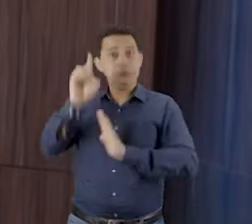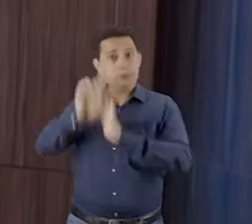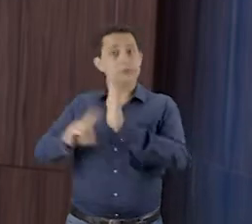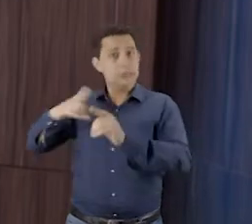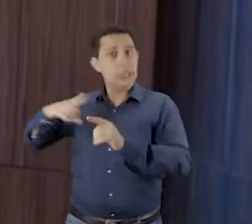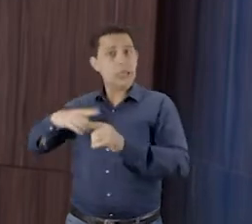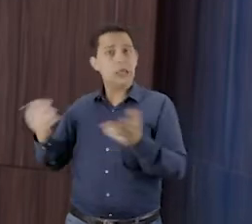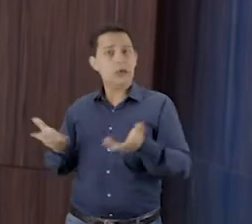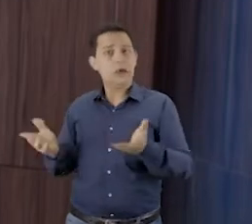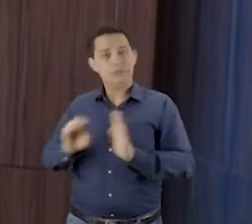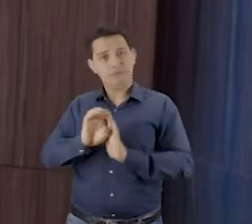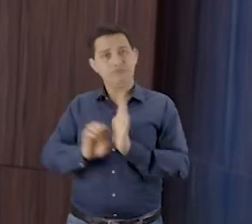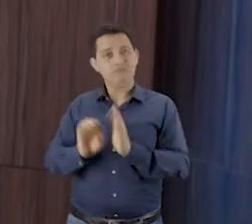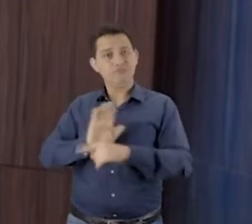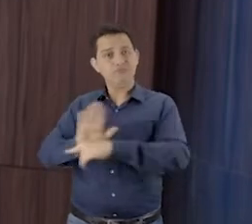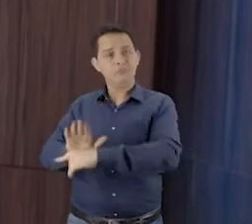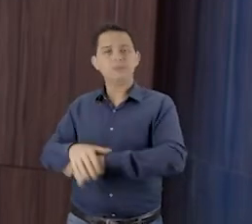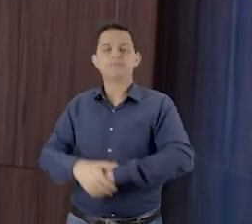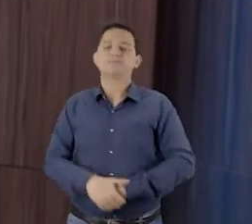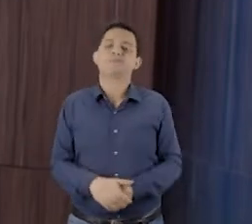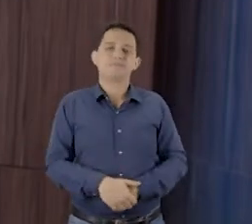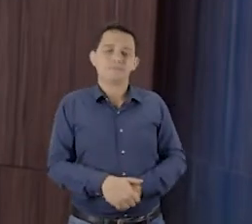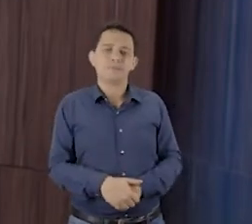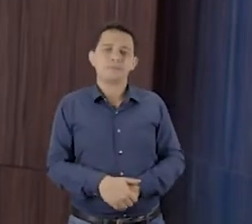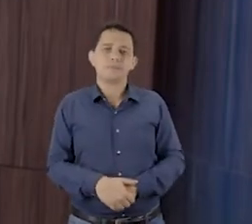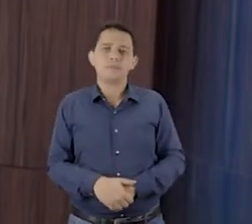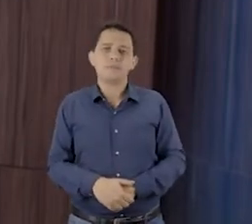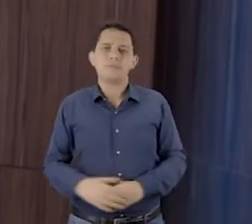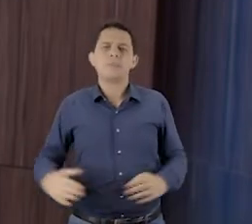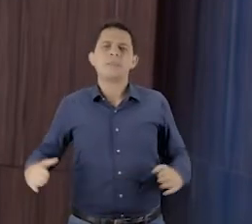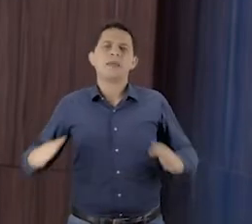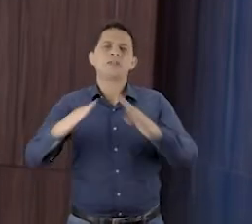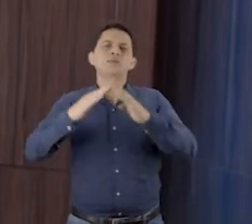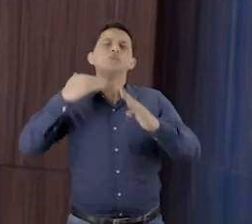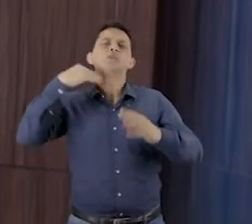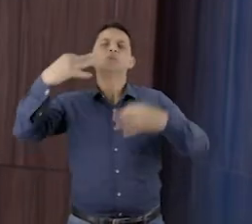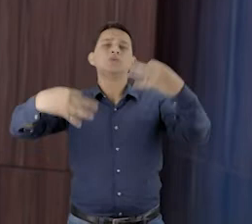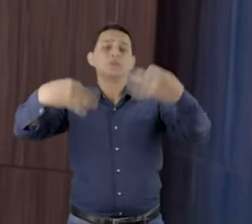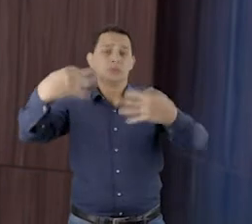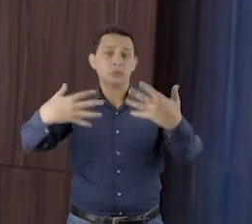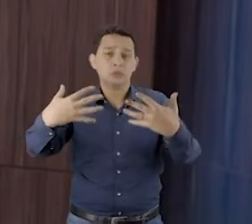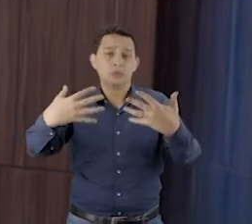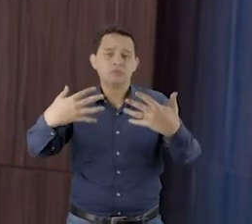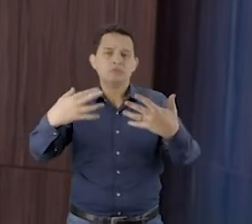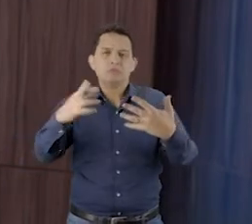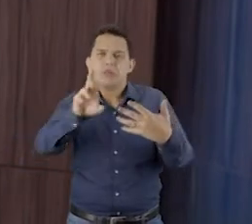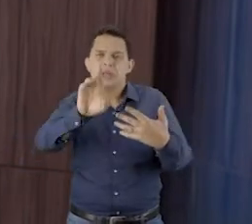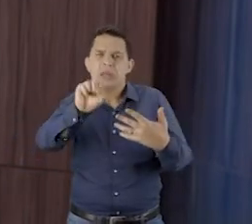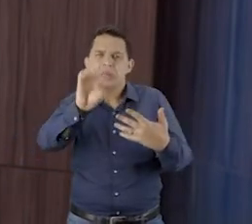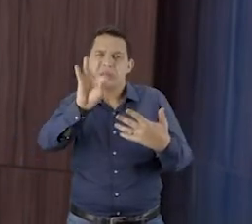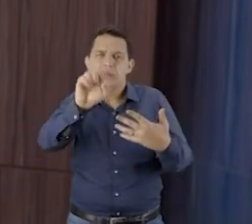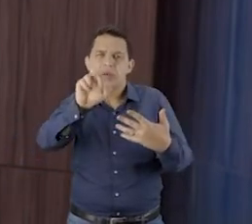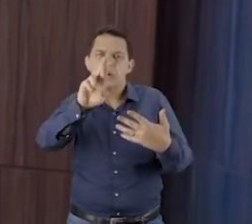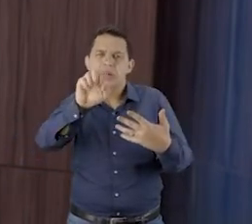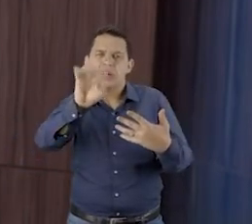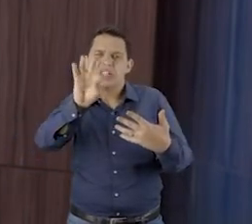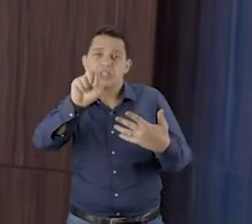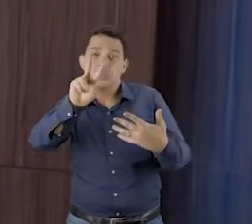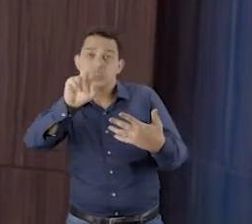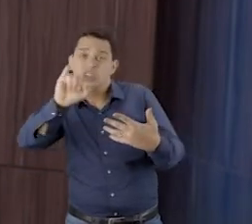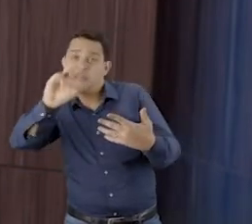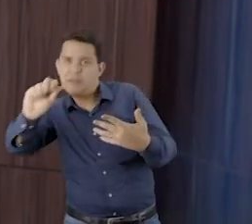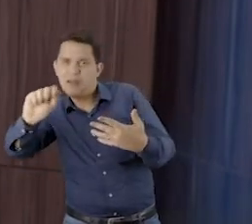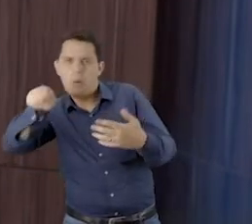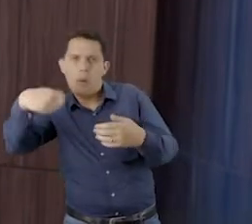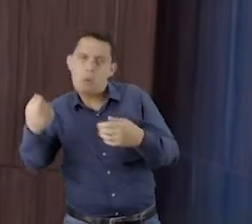A Justiça Restaurativa busca a solução de conflito a partir do encontro entre as partes e o estabelecimento de